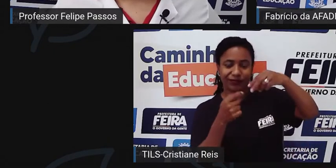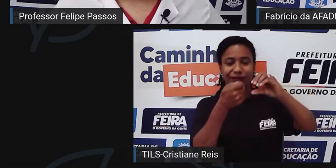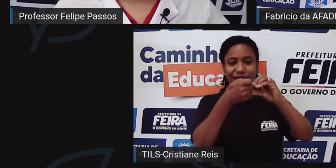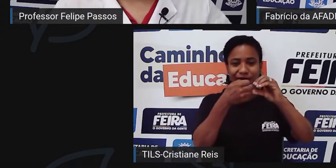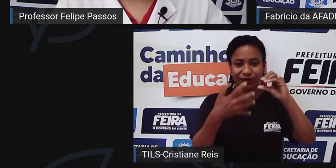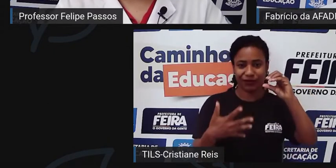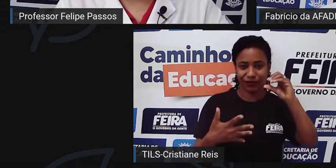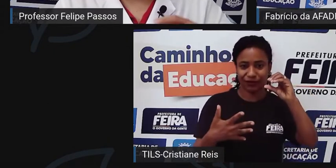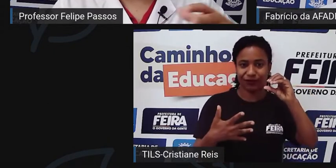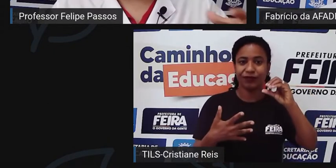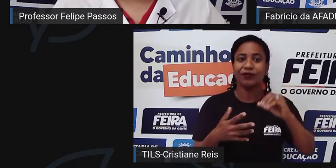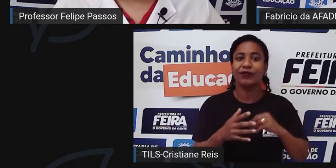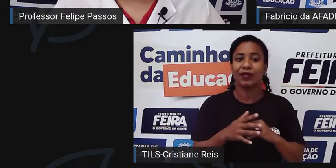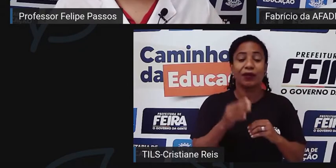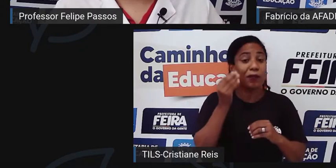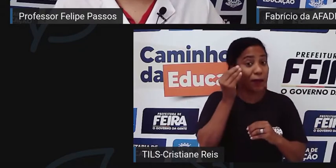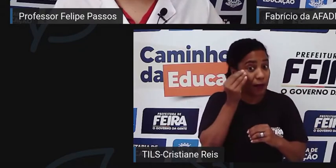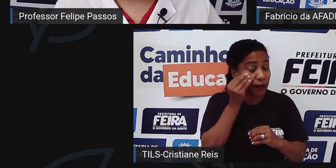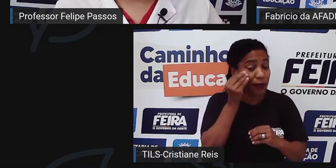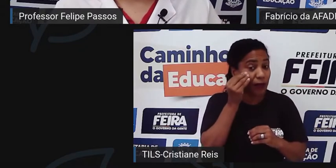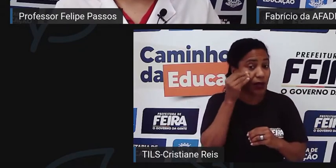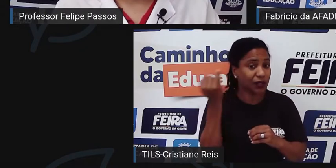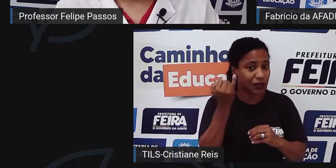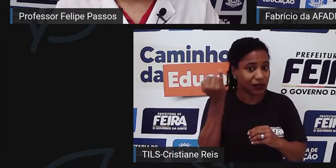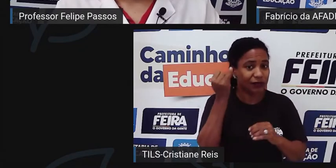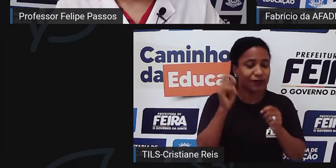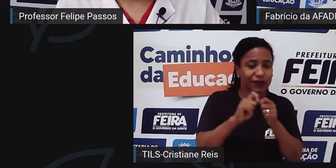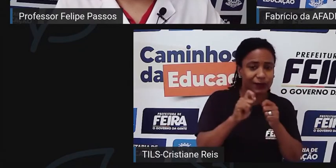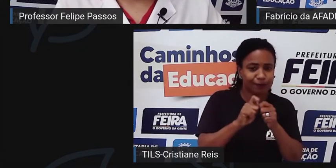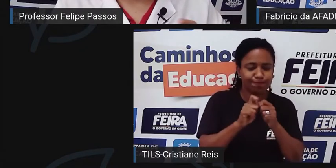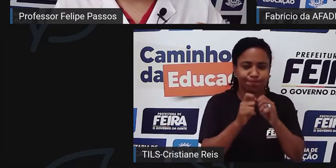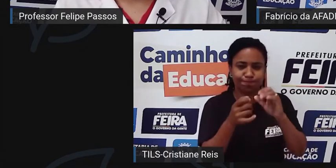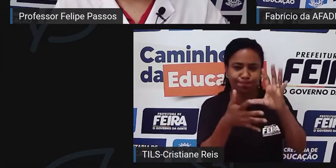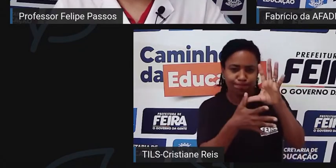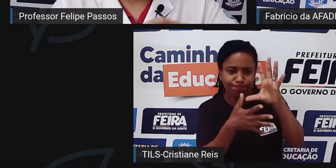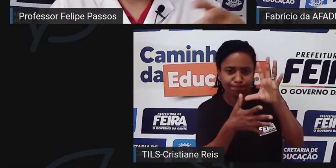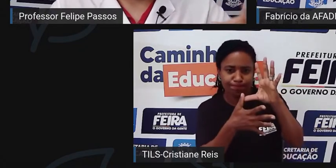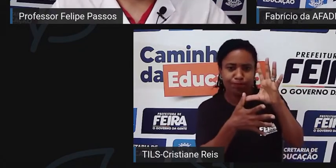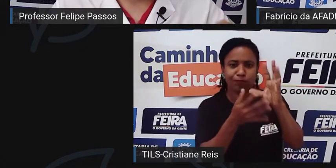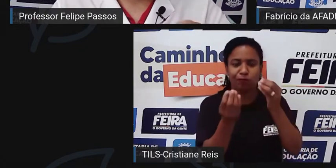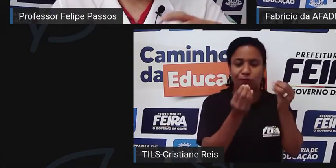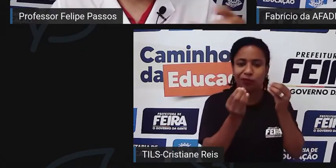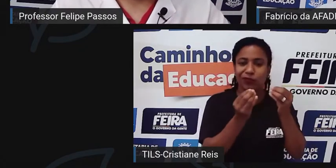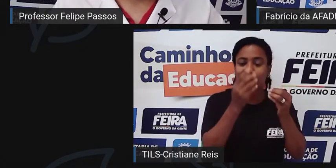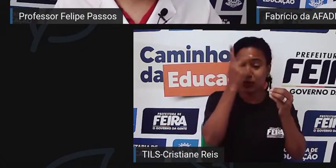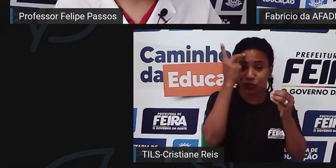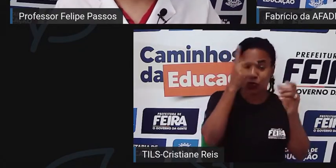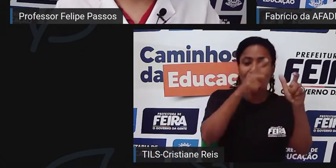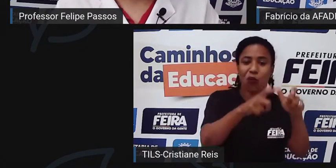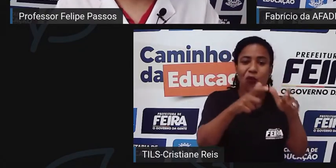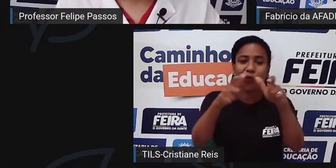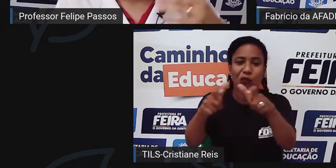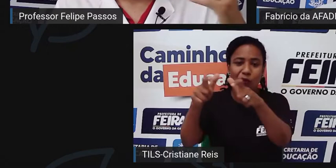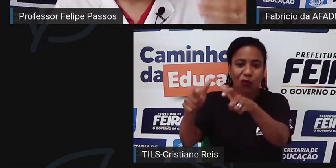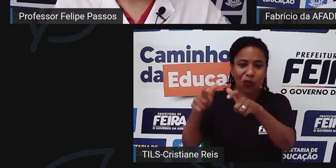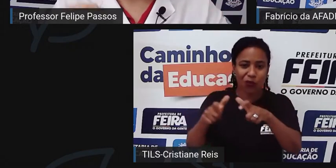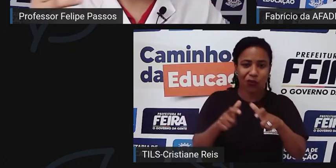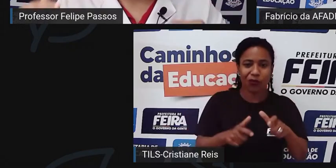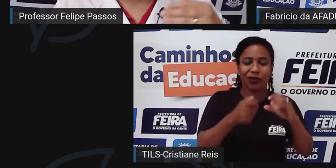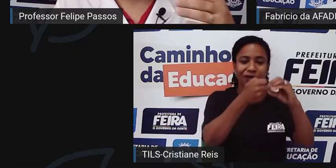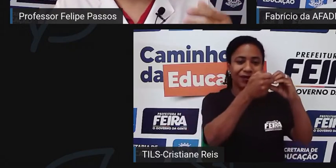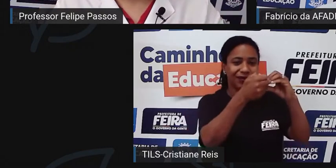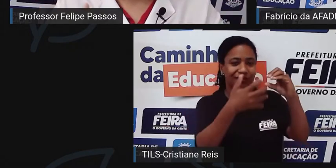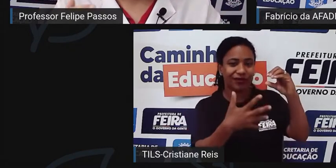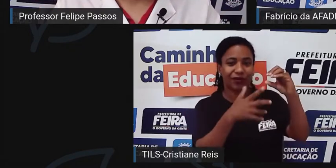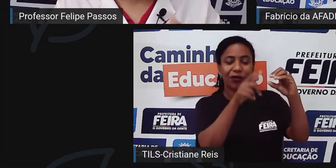Então, seria uma questão de mapear para planejar, né? Isso. A gente mapeia, identifica quem são essas pessoas para